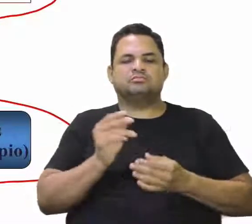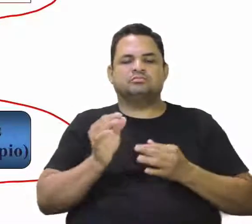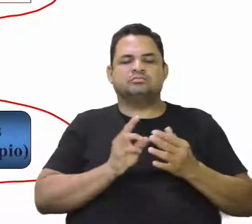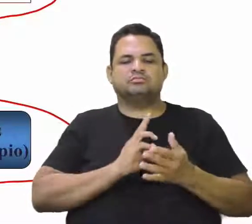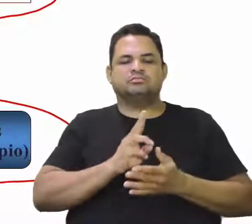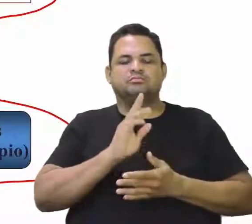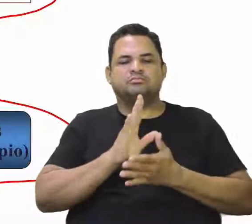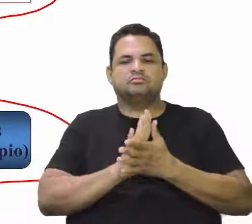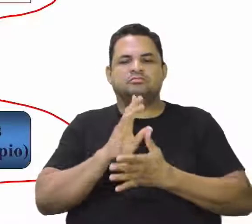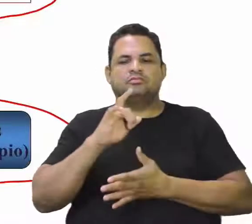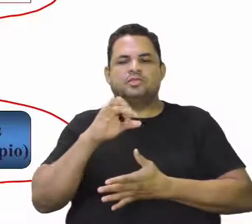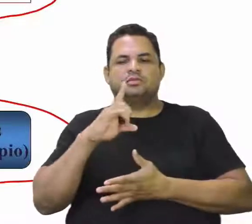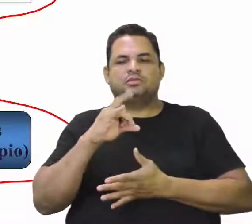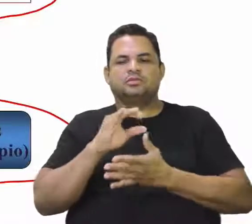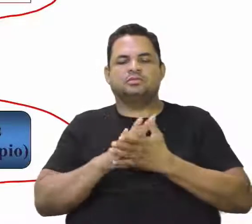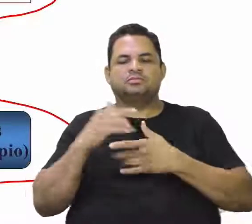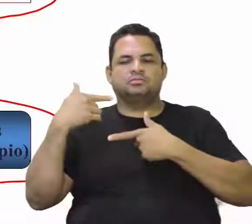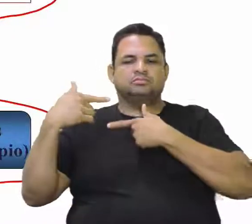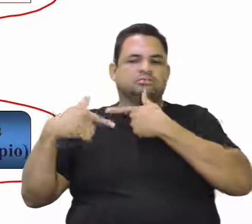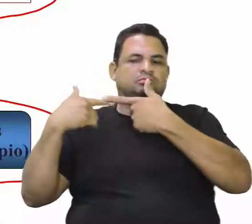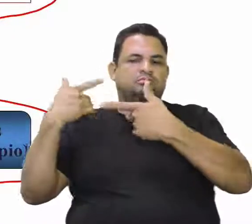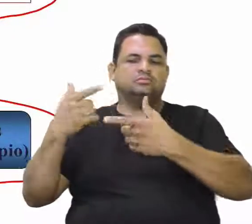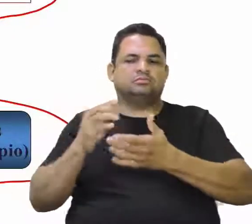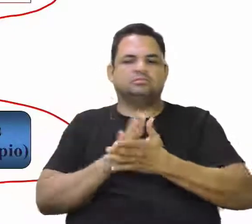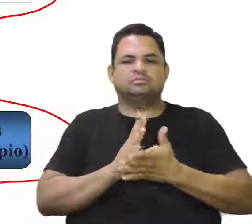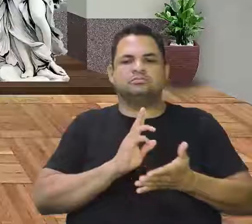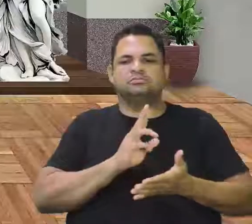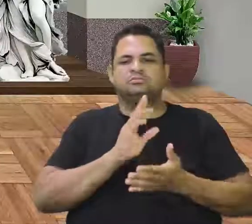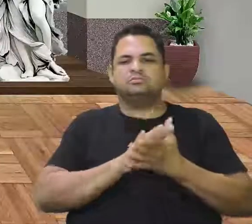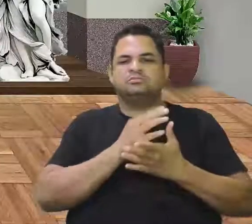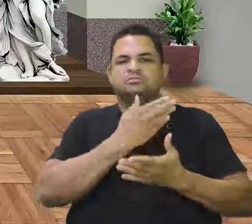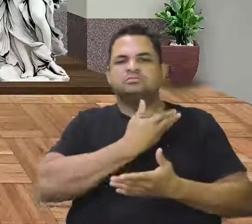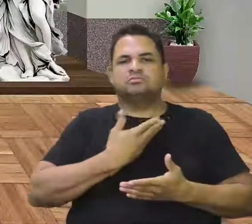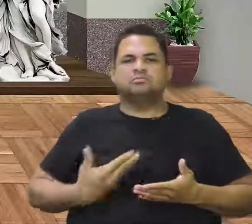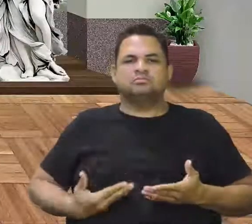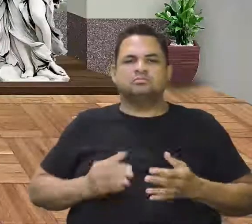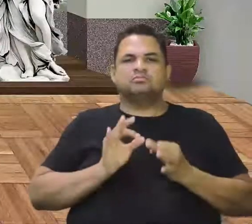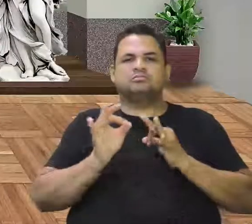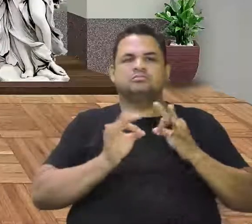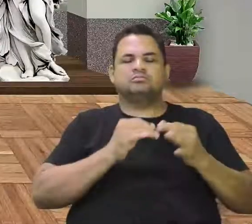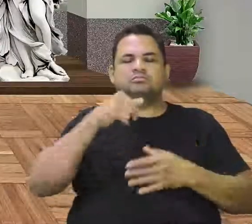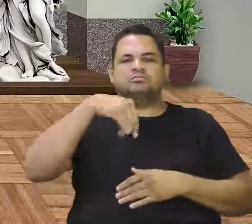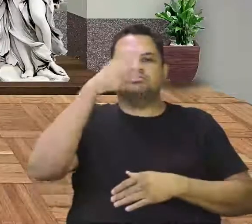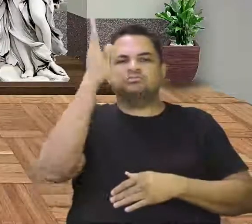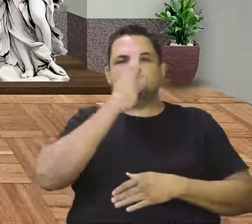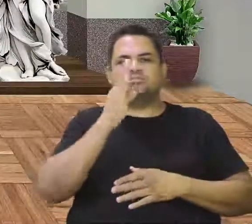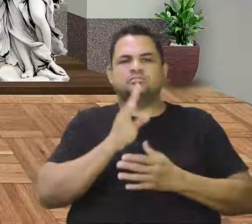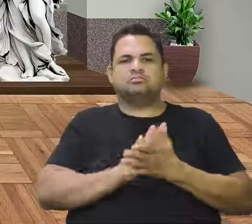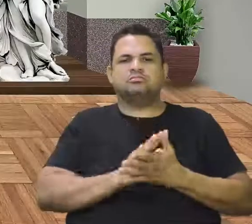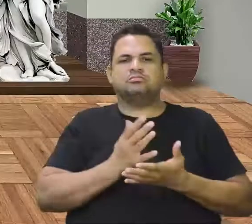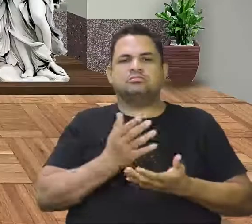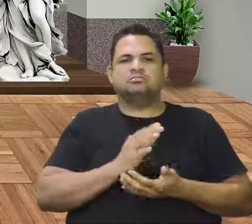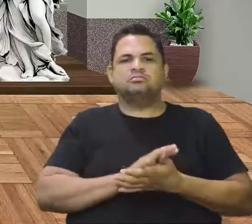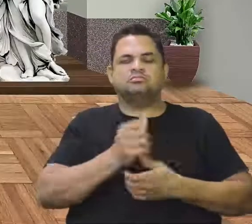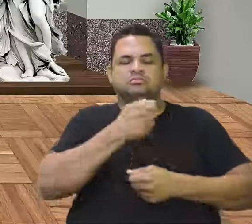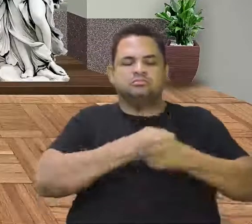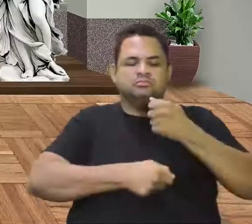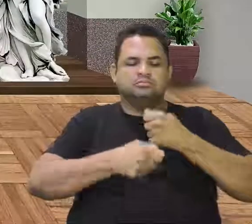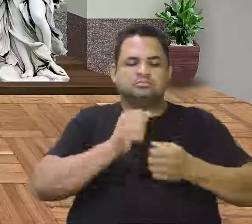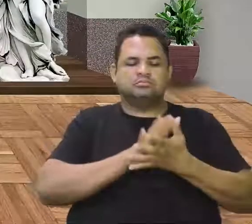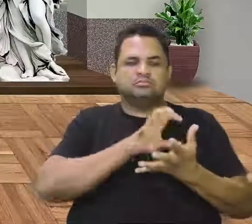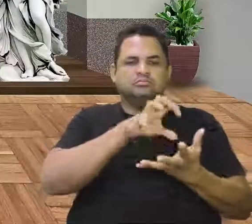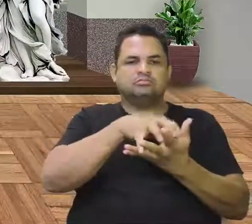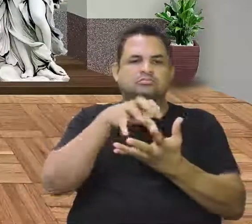capitania, do processo de governo geral que foi implantado aqui no Brasil, colônia. A administração colonial,